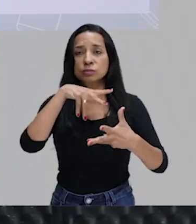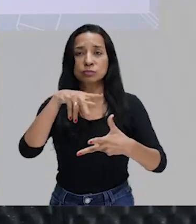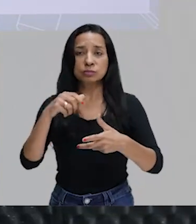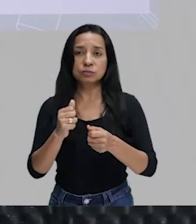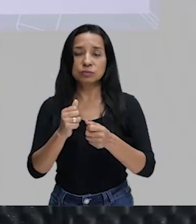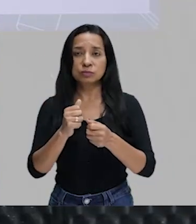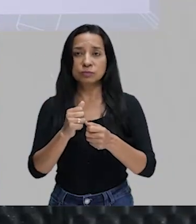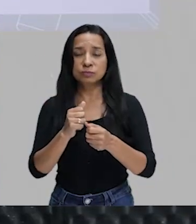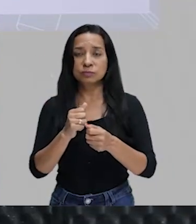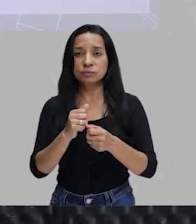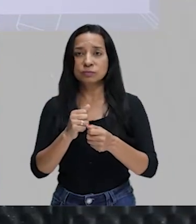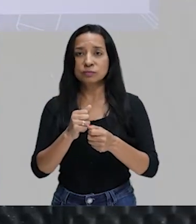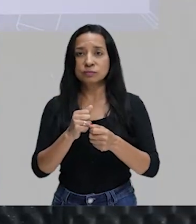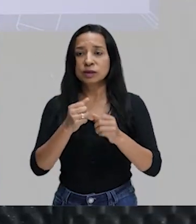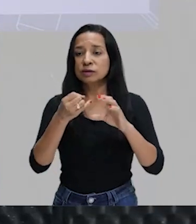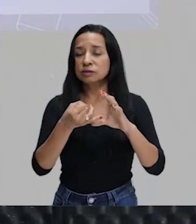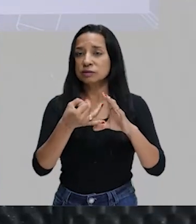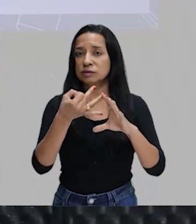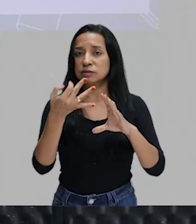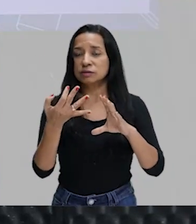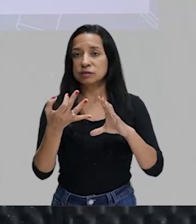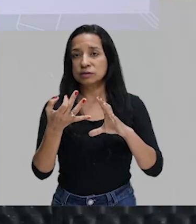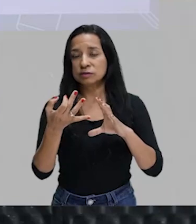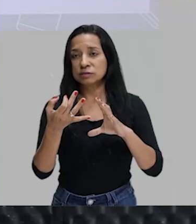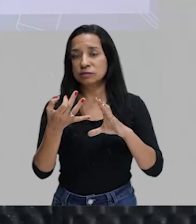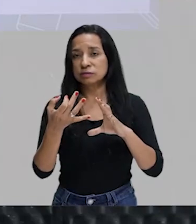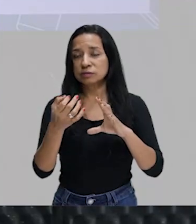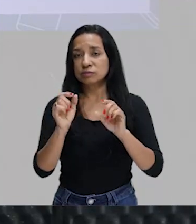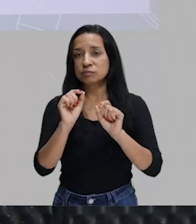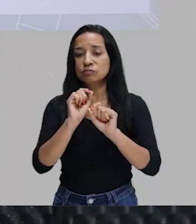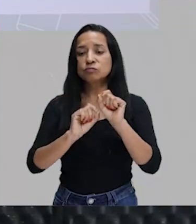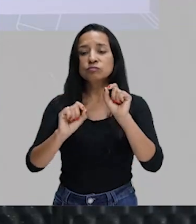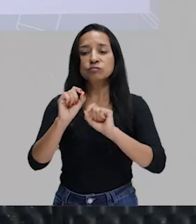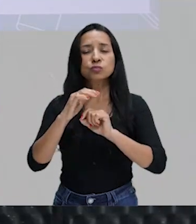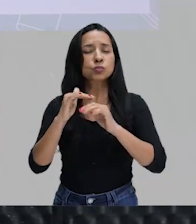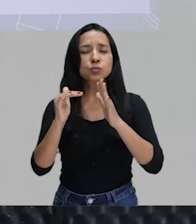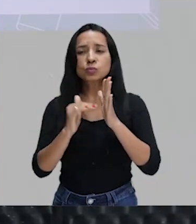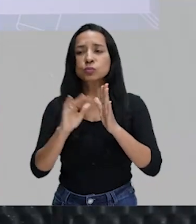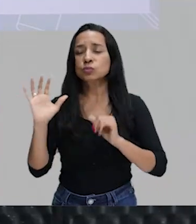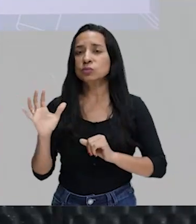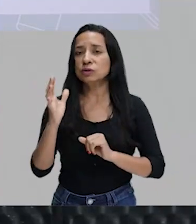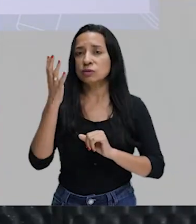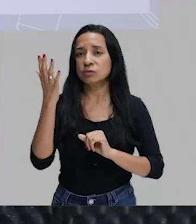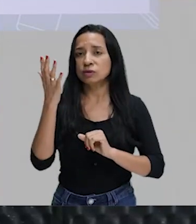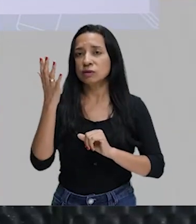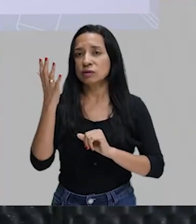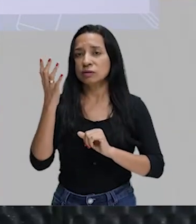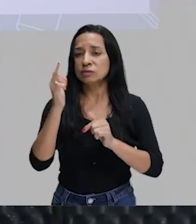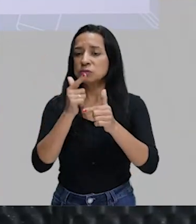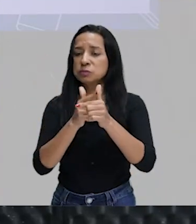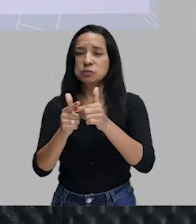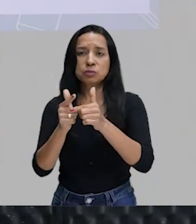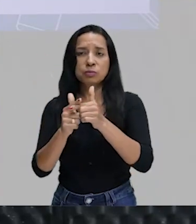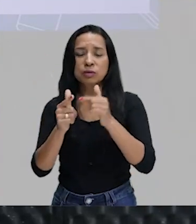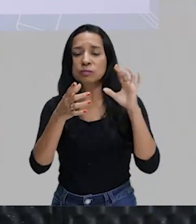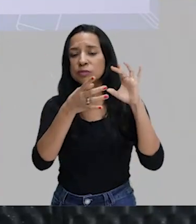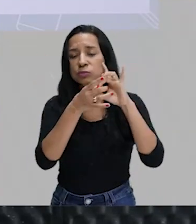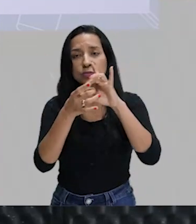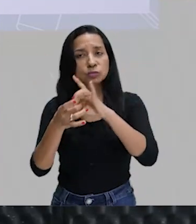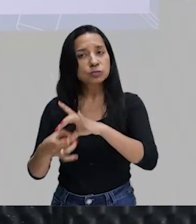mundo, certo? Então, as características de tudo o que acontece, os fatos, né, o contexto